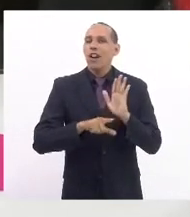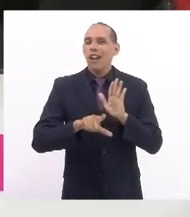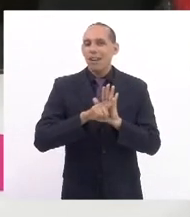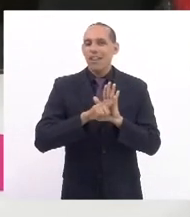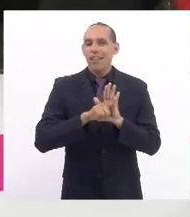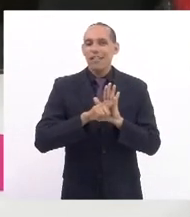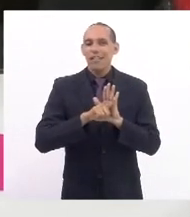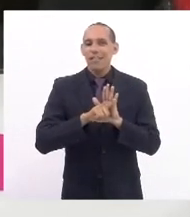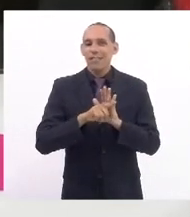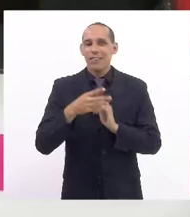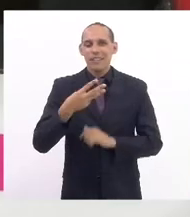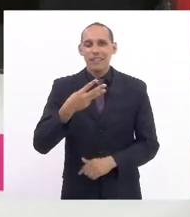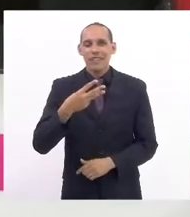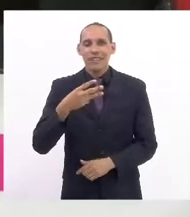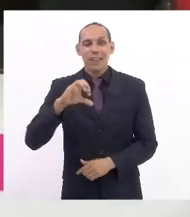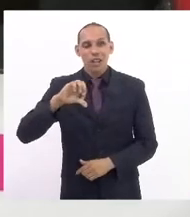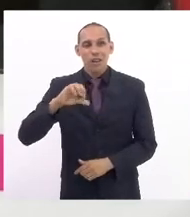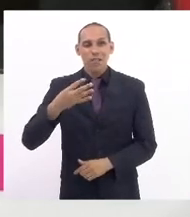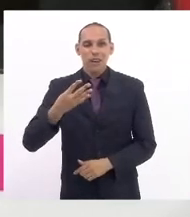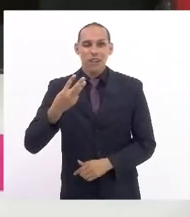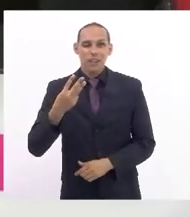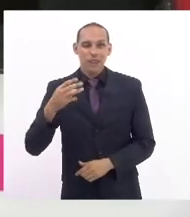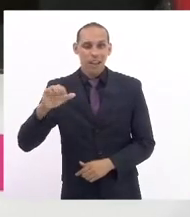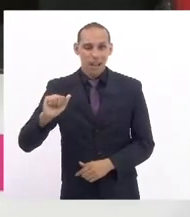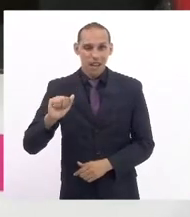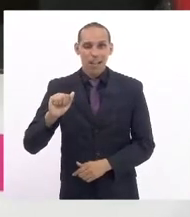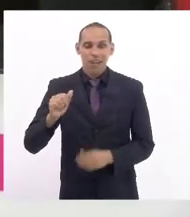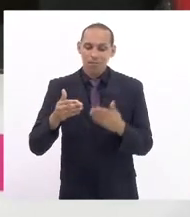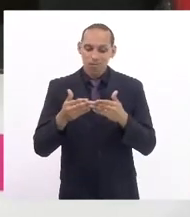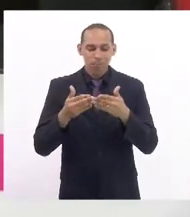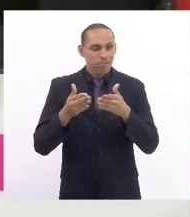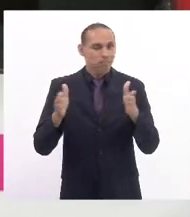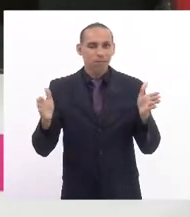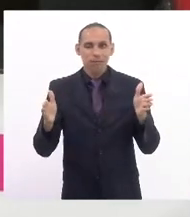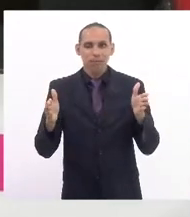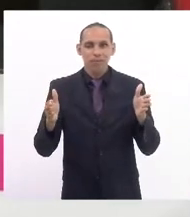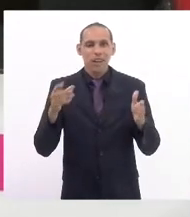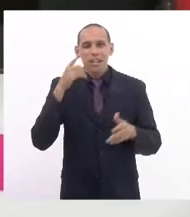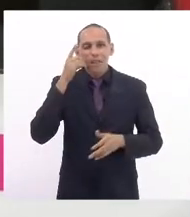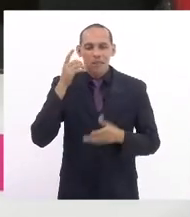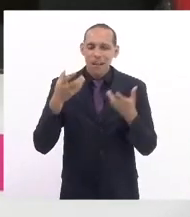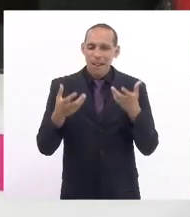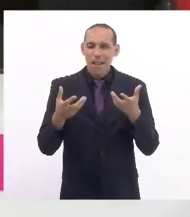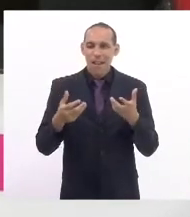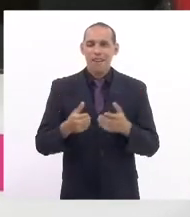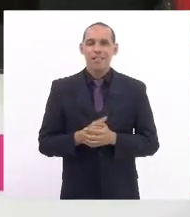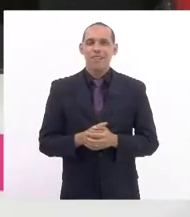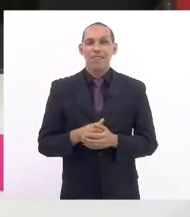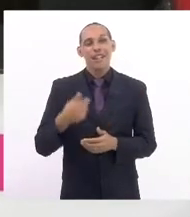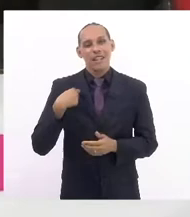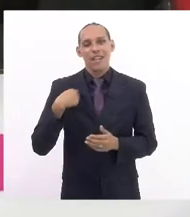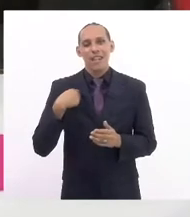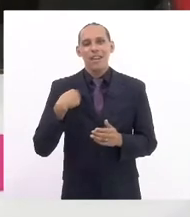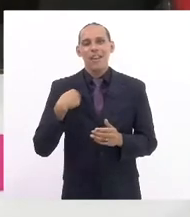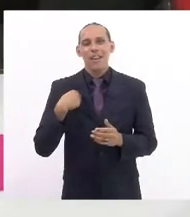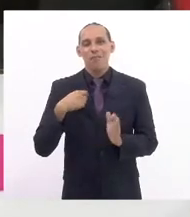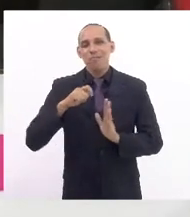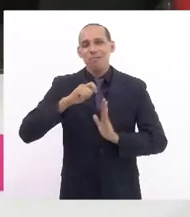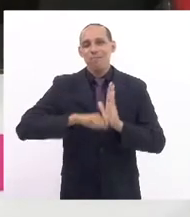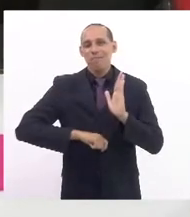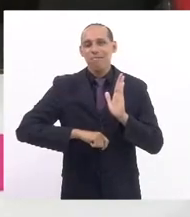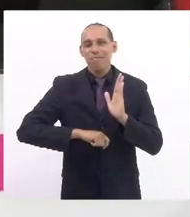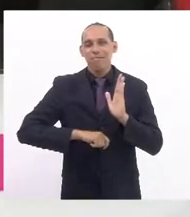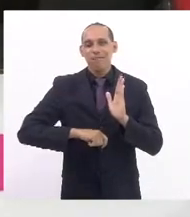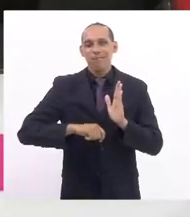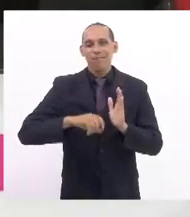dela 3943A para os deputados e deputadas que quiserem. Eu já me inscrevo, deputada Tia Ju,